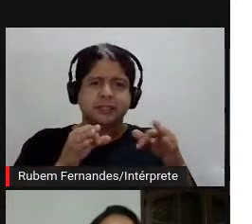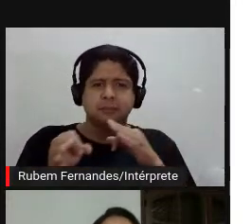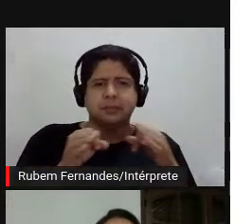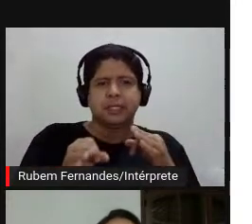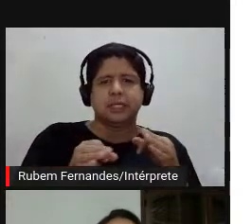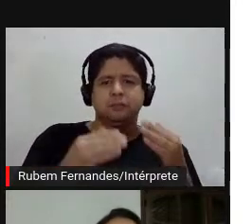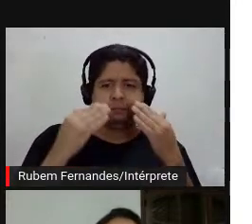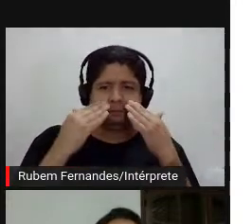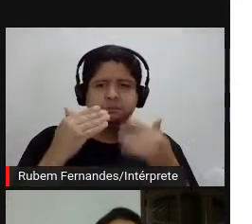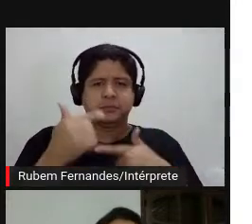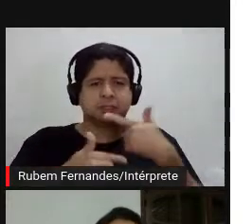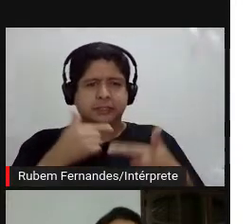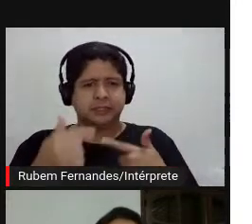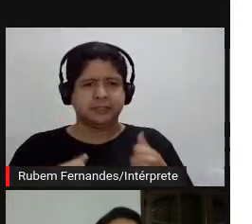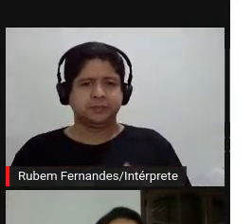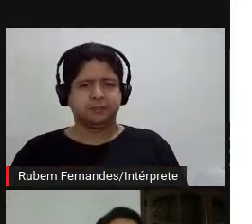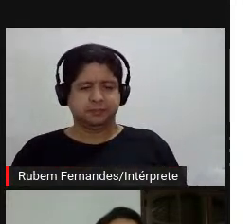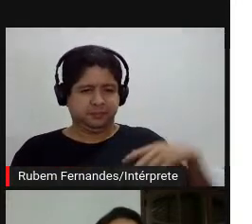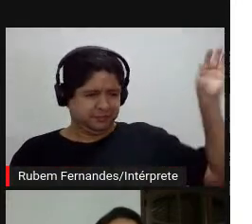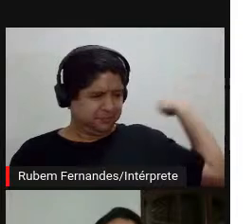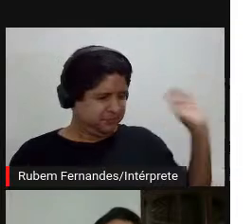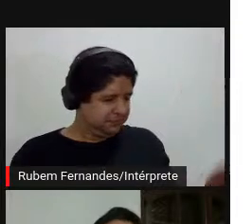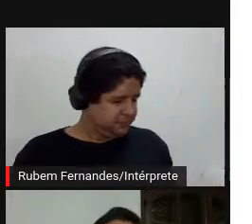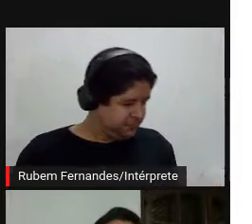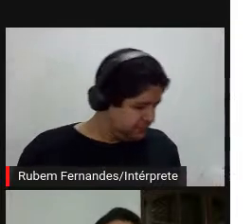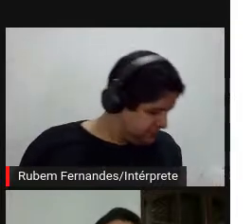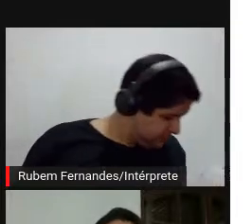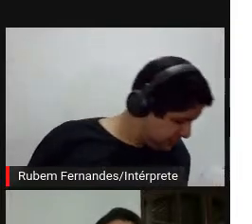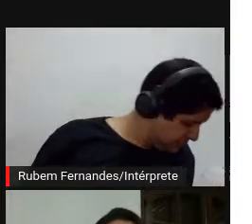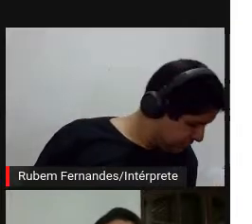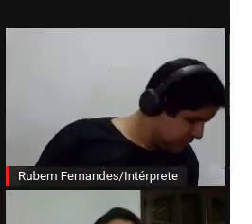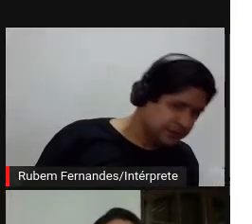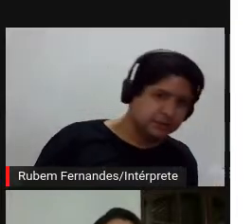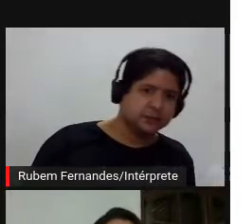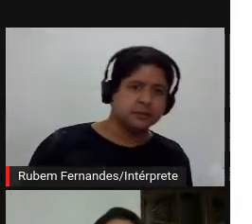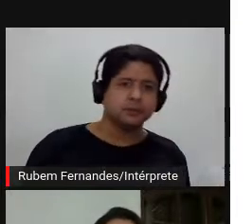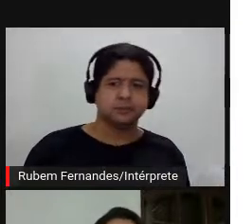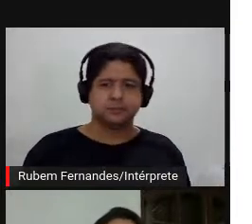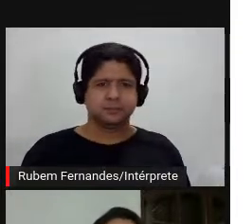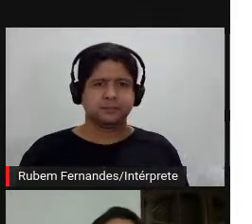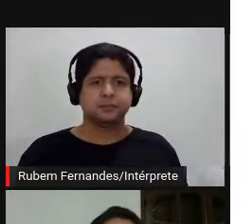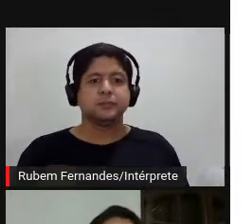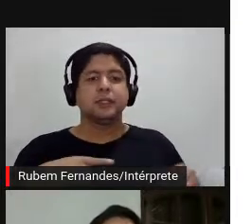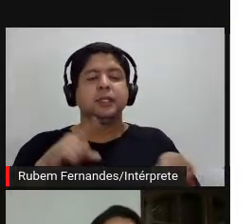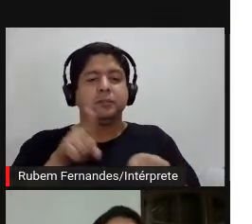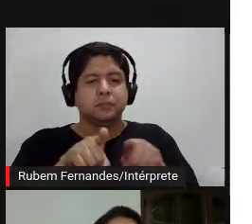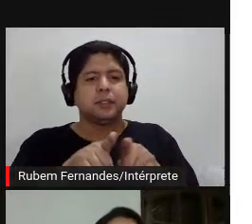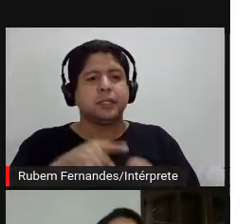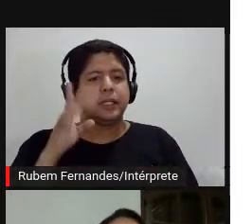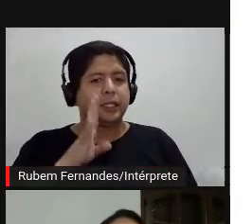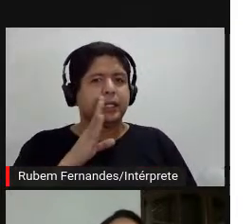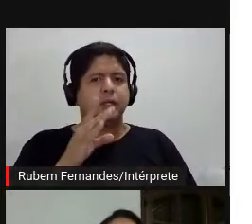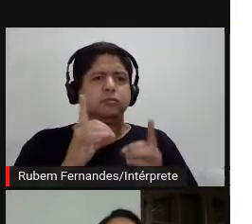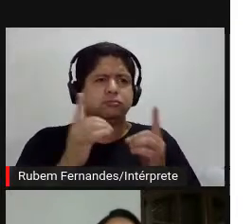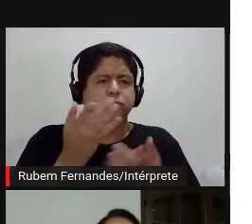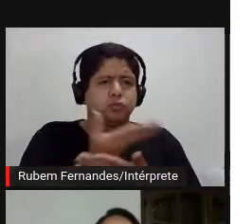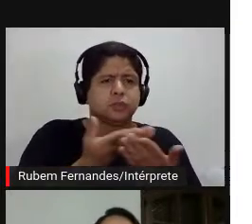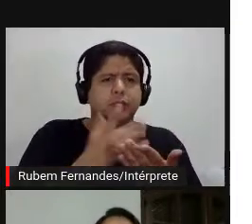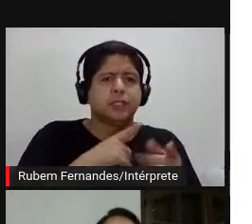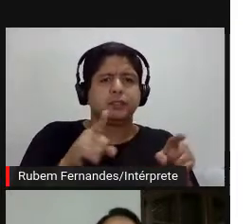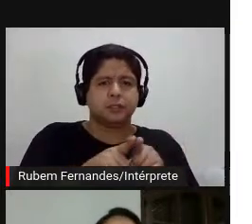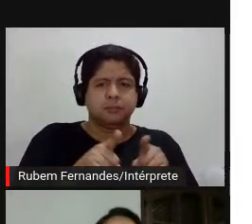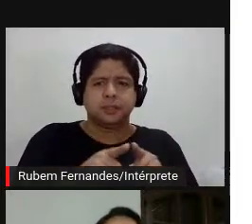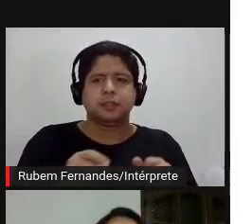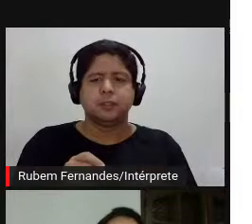que pensa o próprio trabalho o tempo todo, não precisa de... Claro que é sempre legal dialogar, mas ela, você